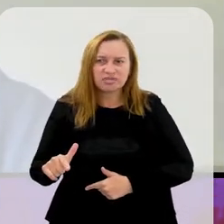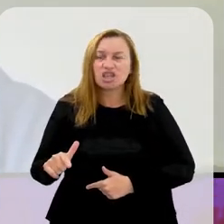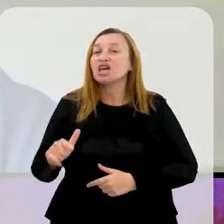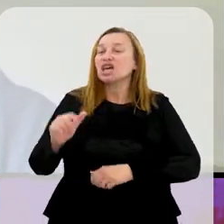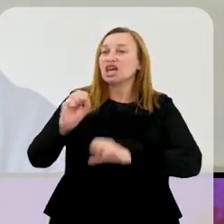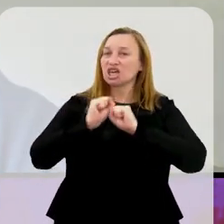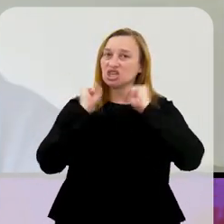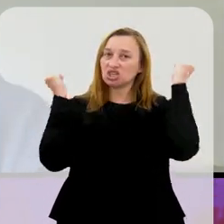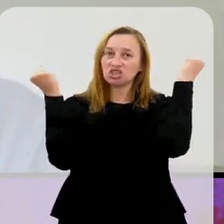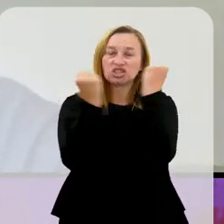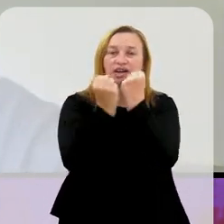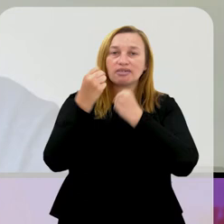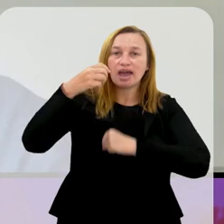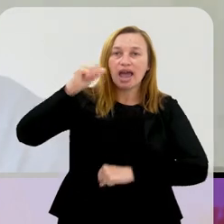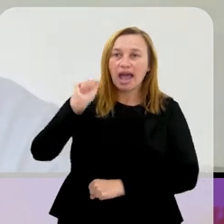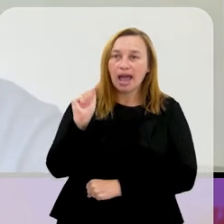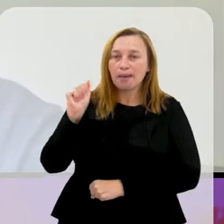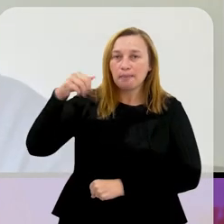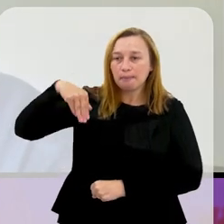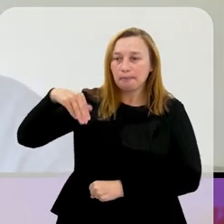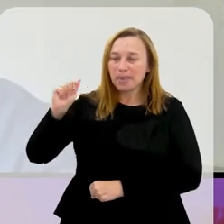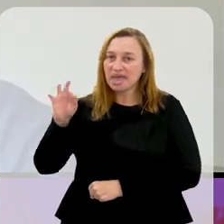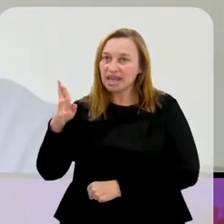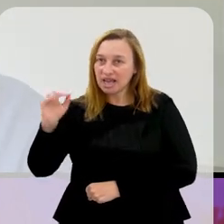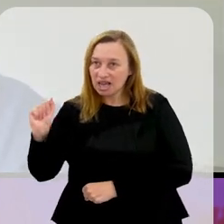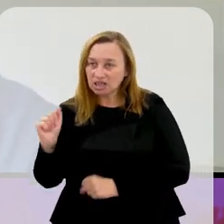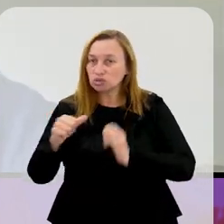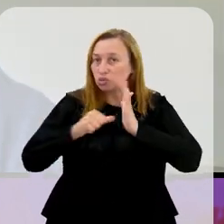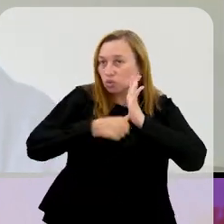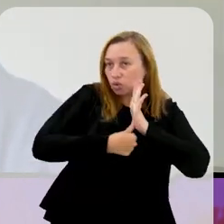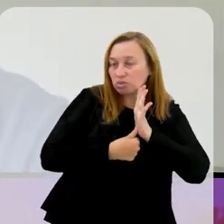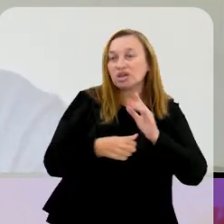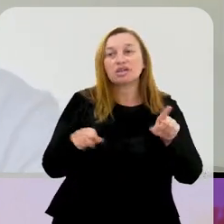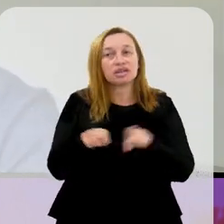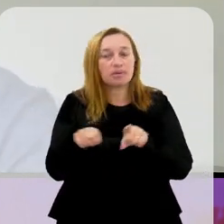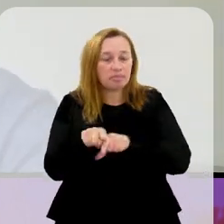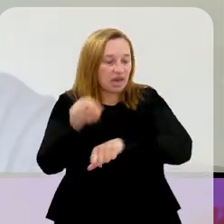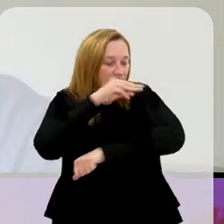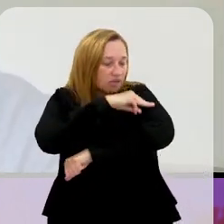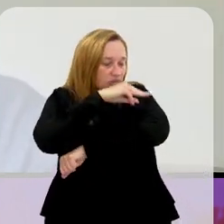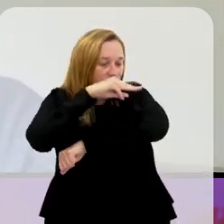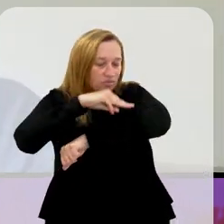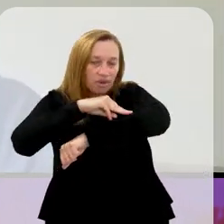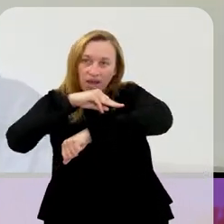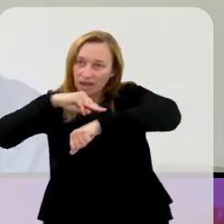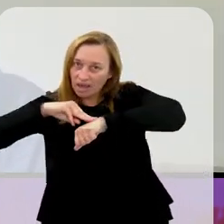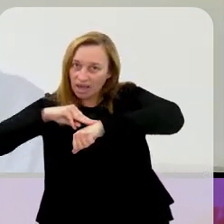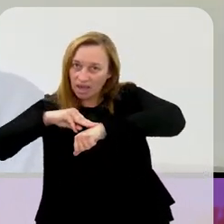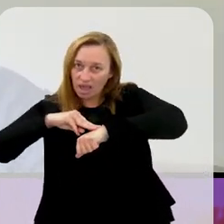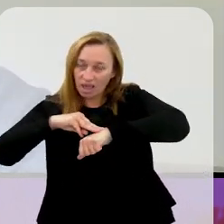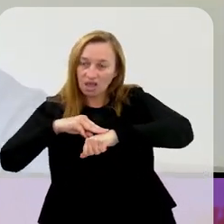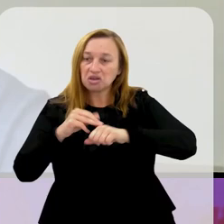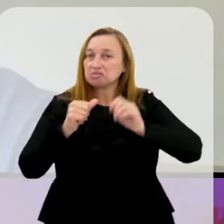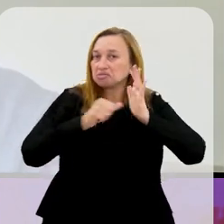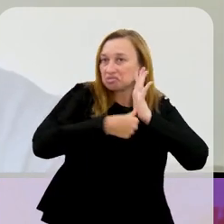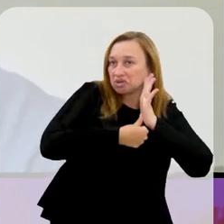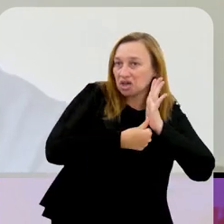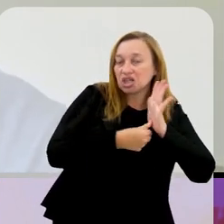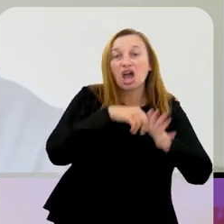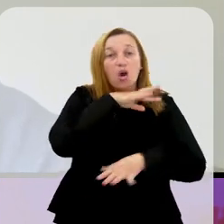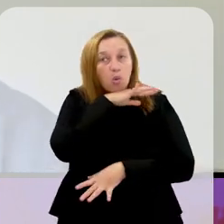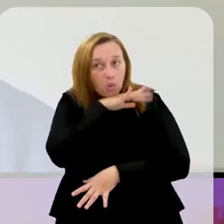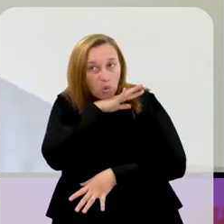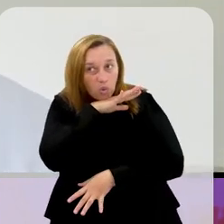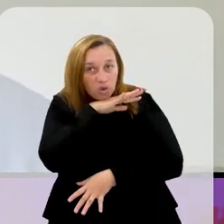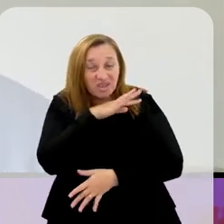americano, o estádio do Macaé está deteriorado, o de Cabo Frio ficou obsoleto, o de